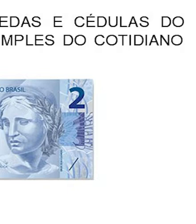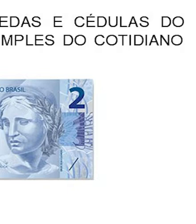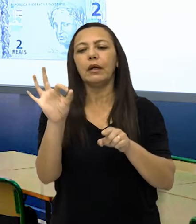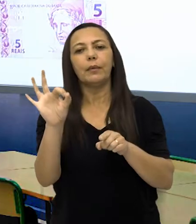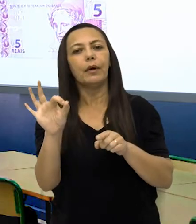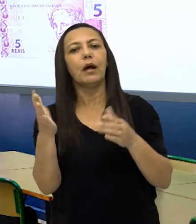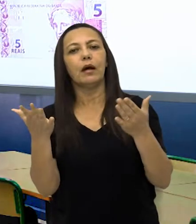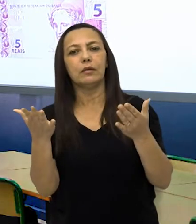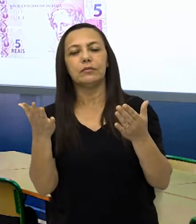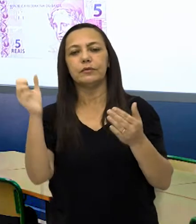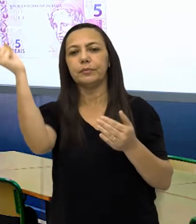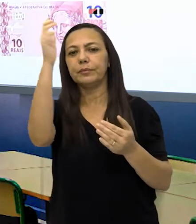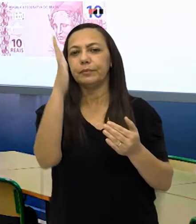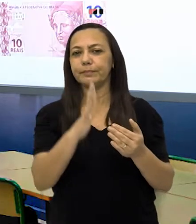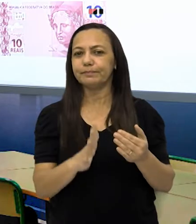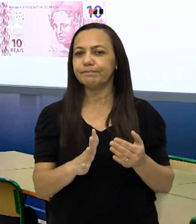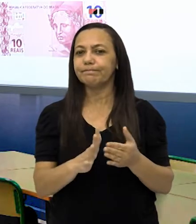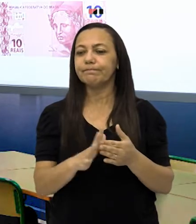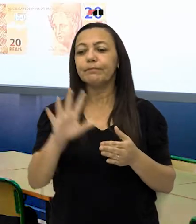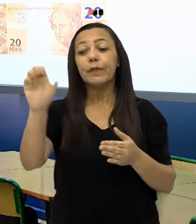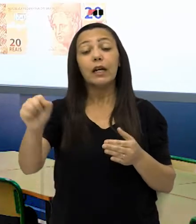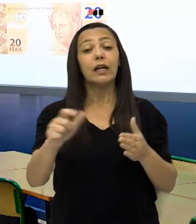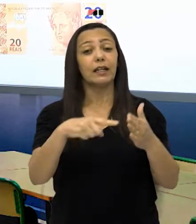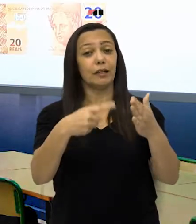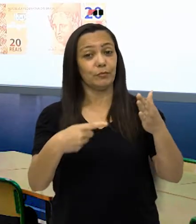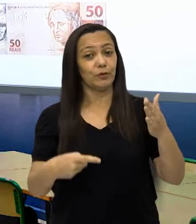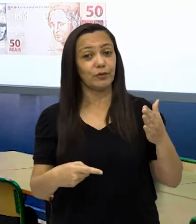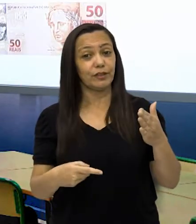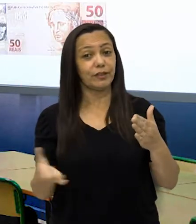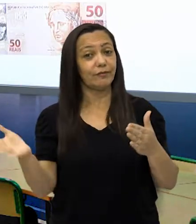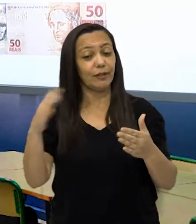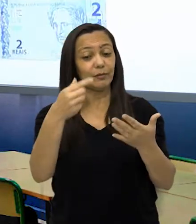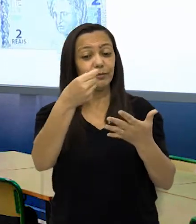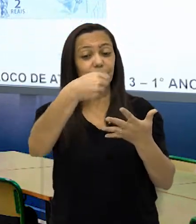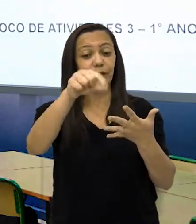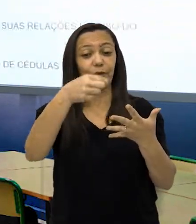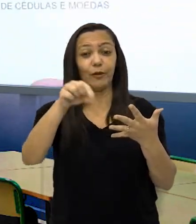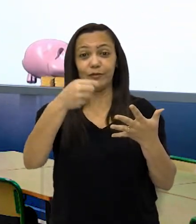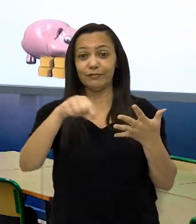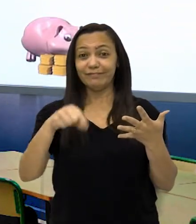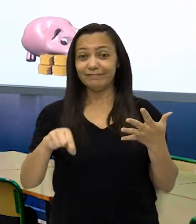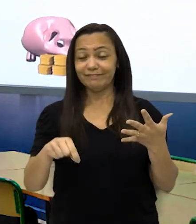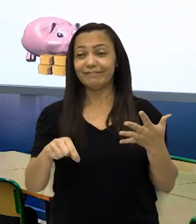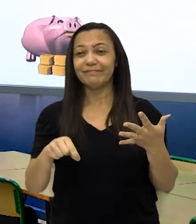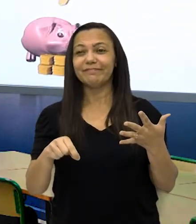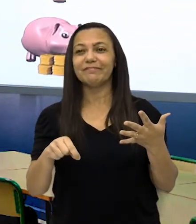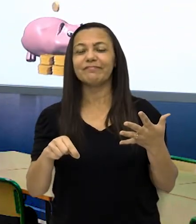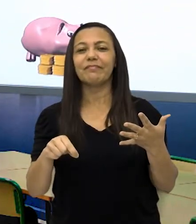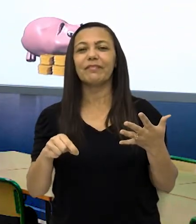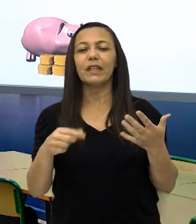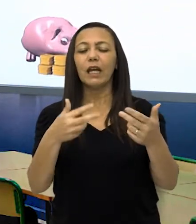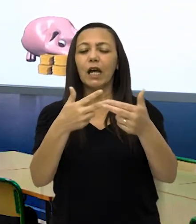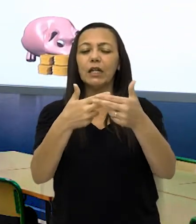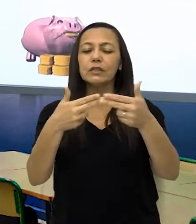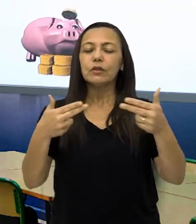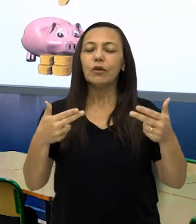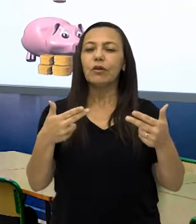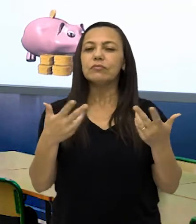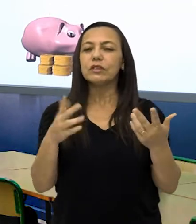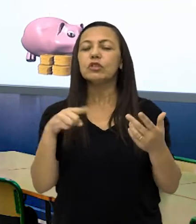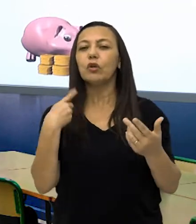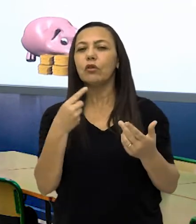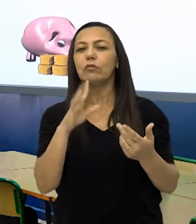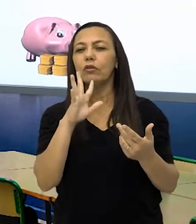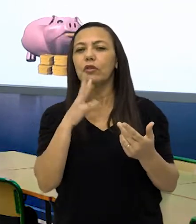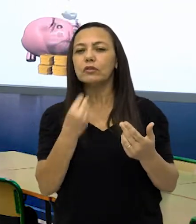brasileiro. Peguem aí a sua apostila e vamos para a nossa correção. Os objetos de conhecimento que